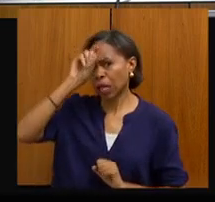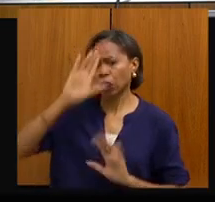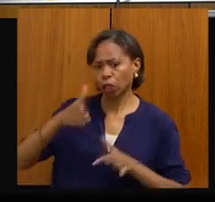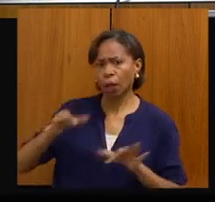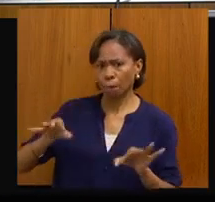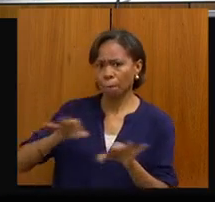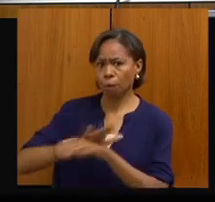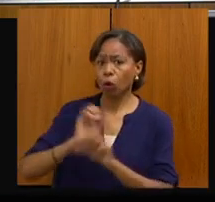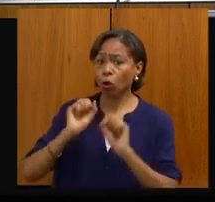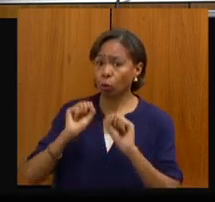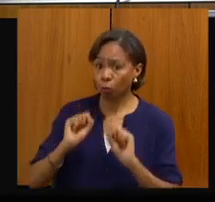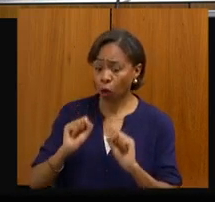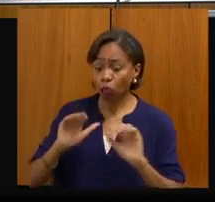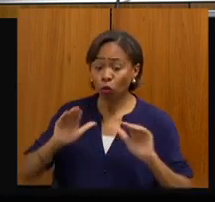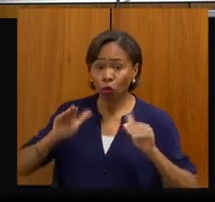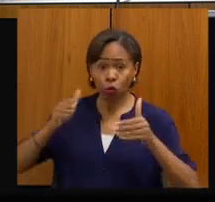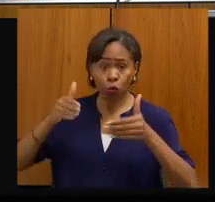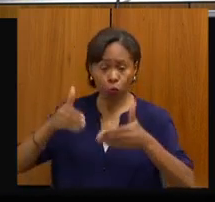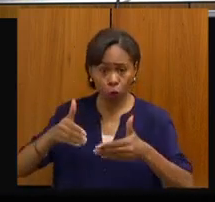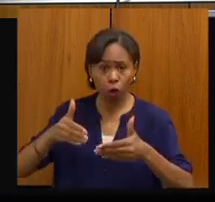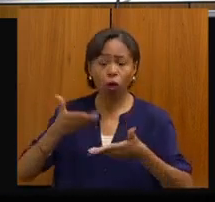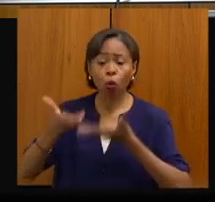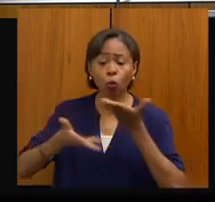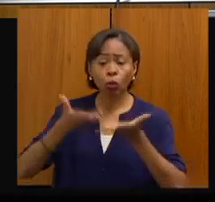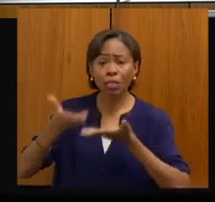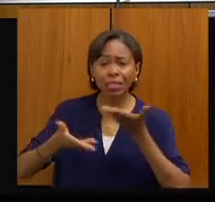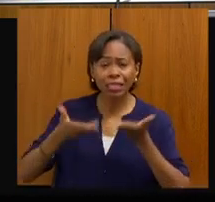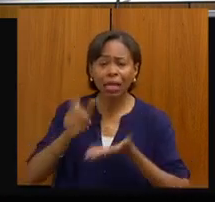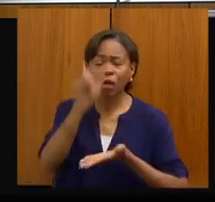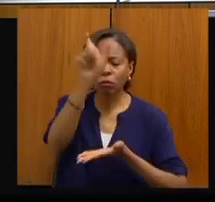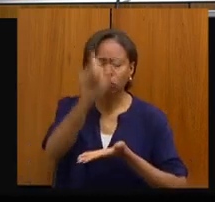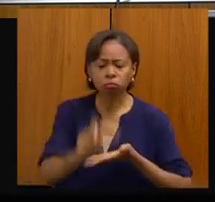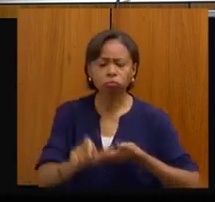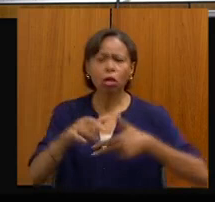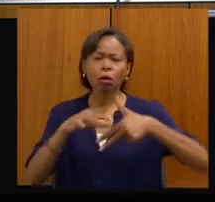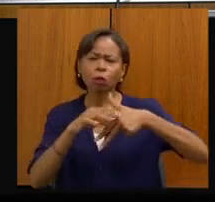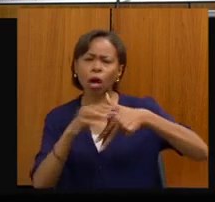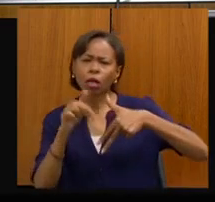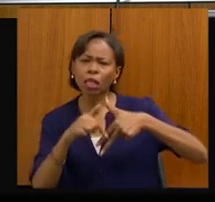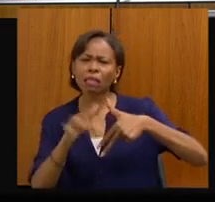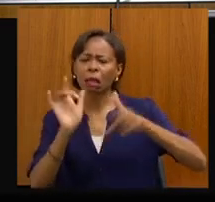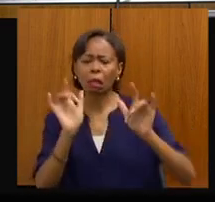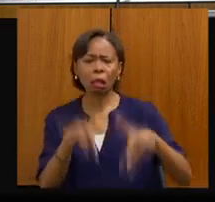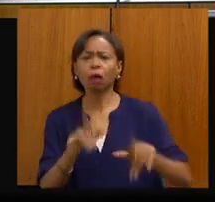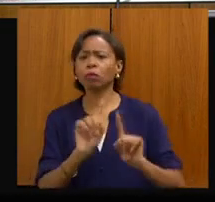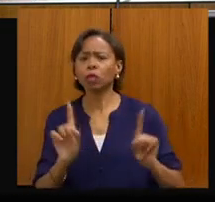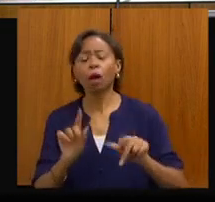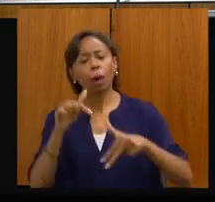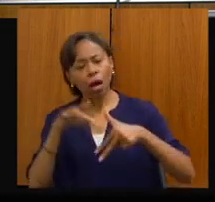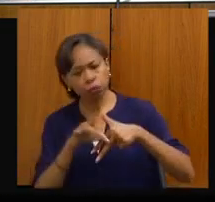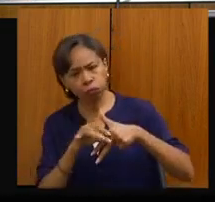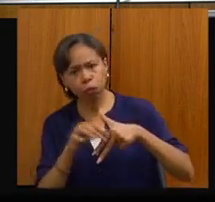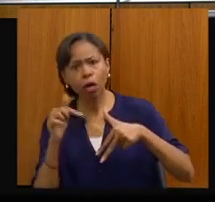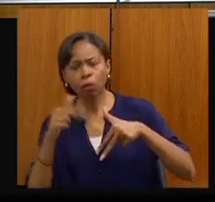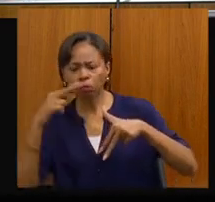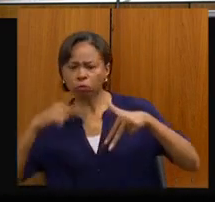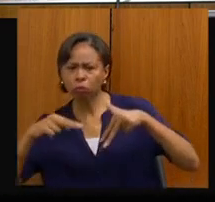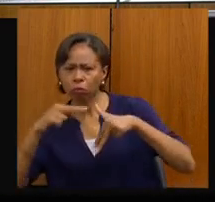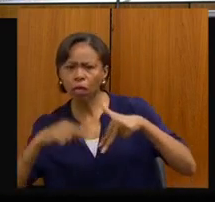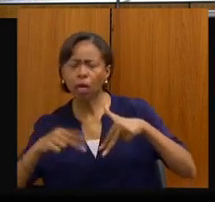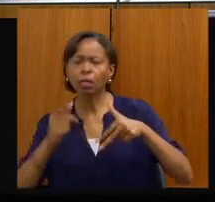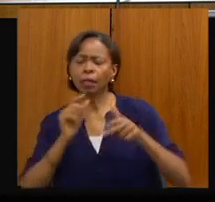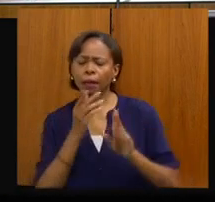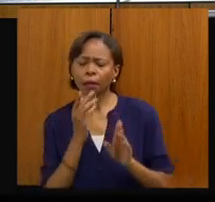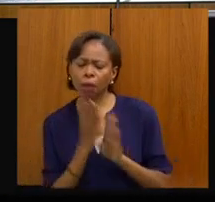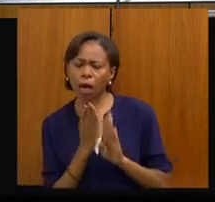linha de cuidado inteira, acompanhando o paciente para que ele não seja jogado dentro do sistema. Então, gente assegura a realização de biópsias,